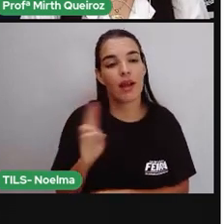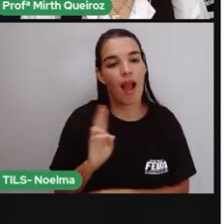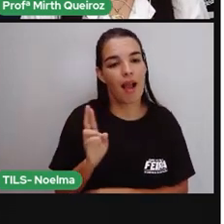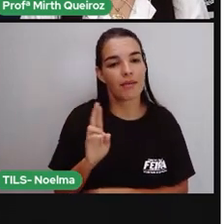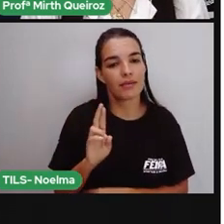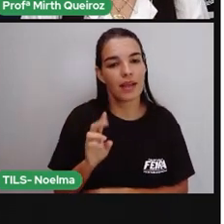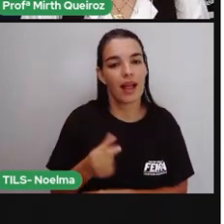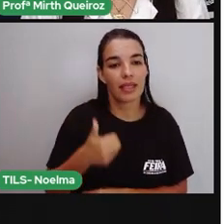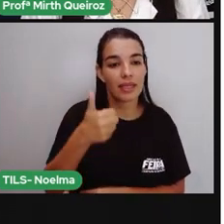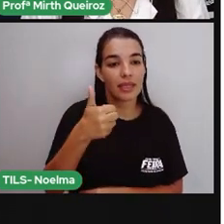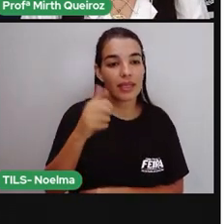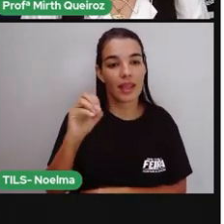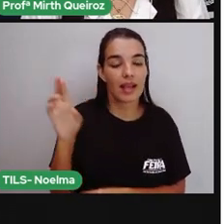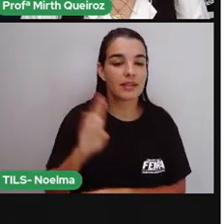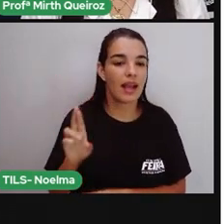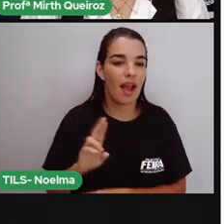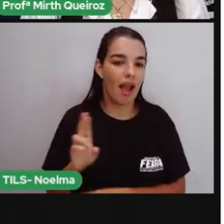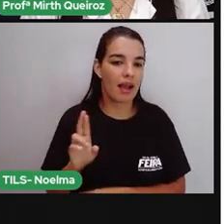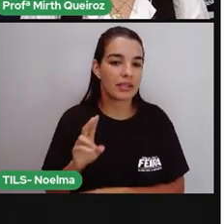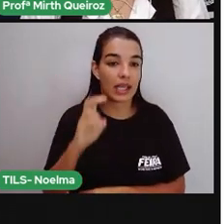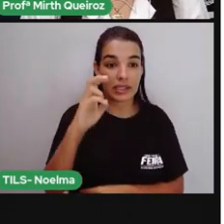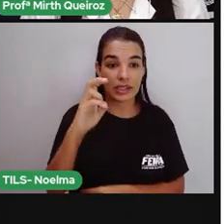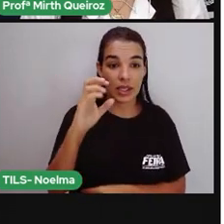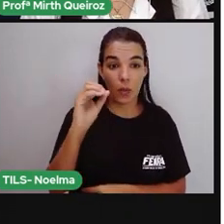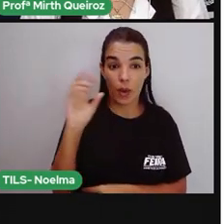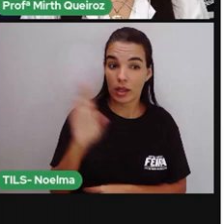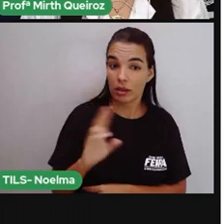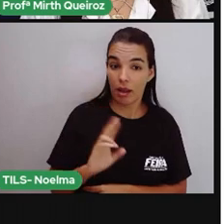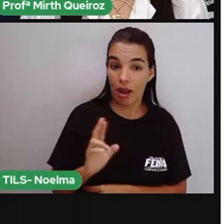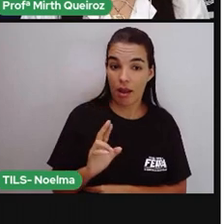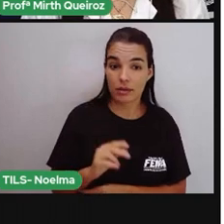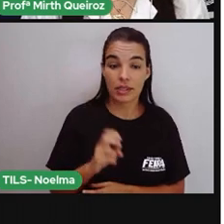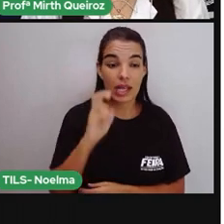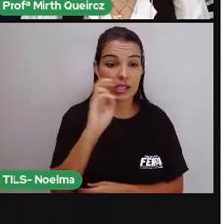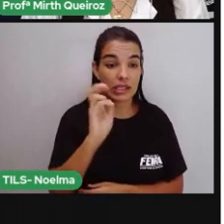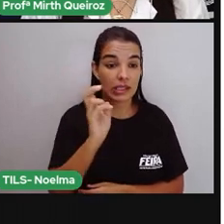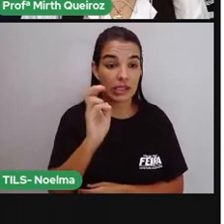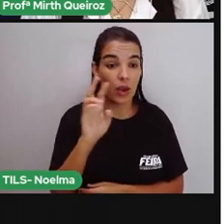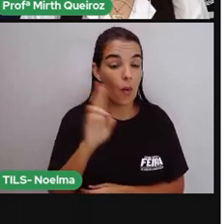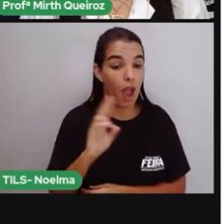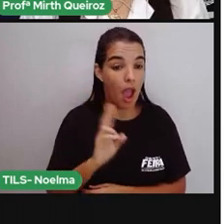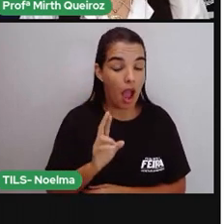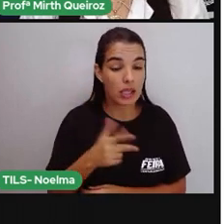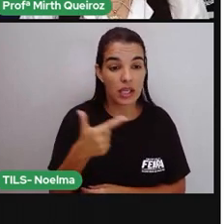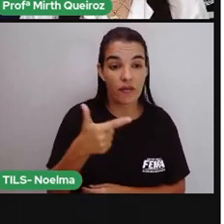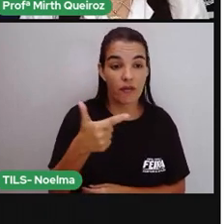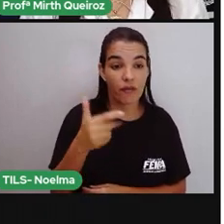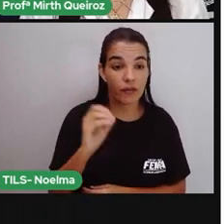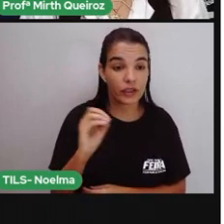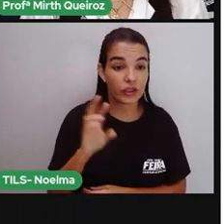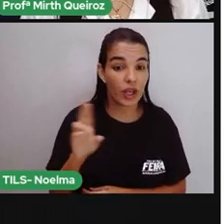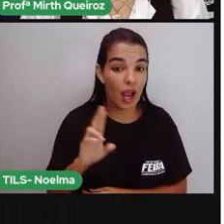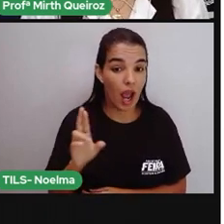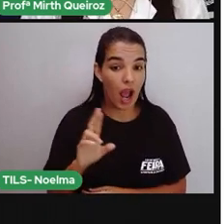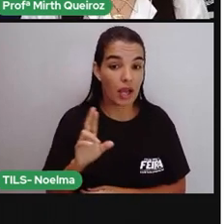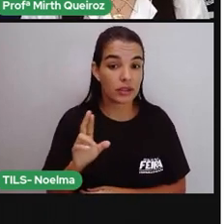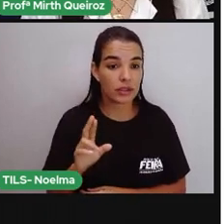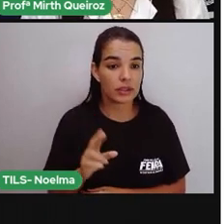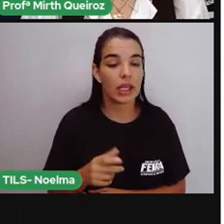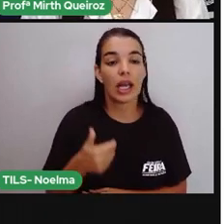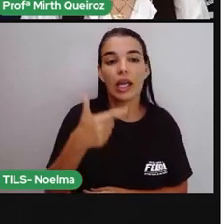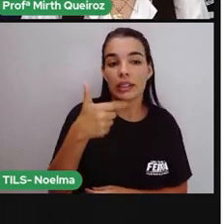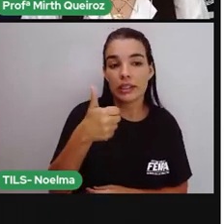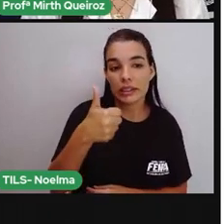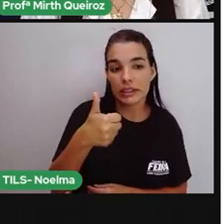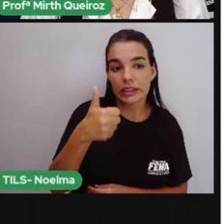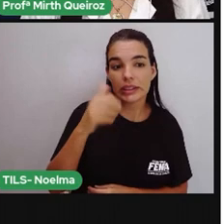reais, 50 reais, 5 reais, 20 reais, 100 reais. Sempre essas cédulas